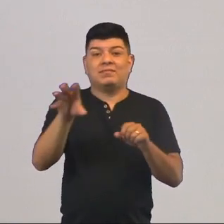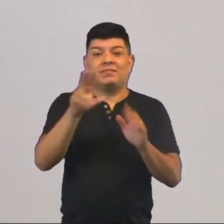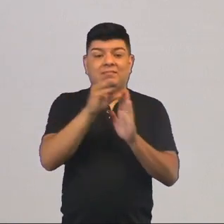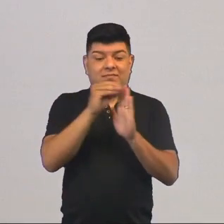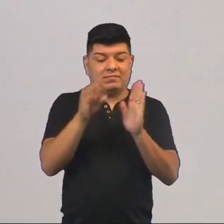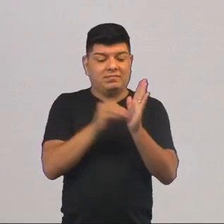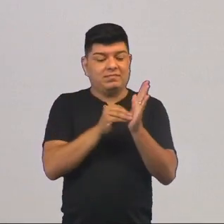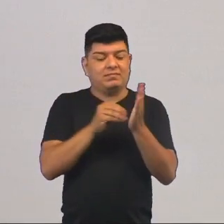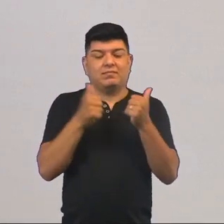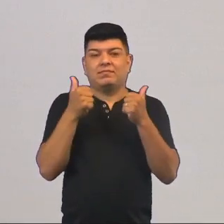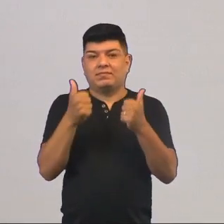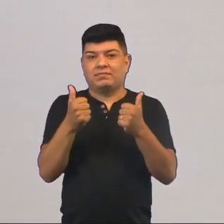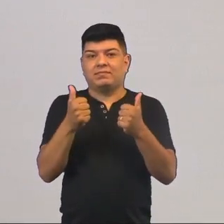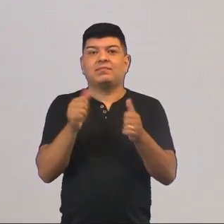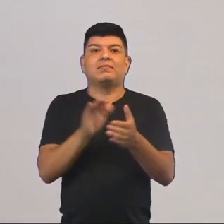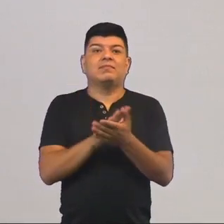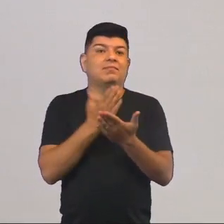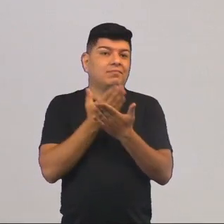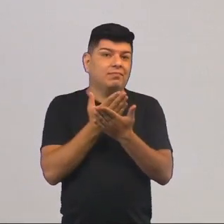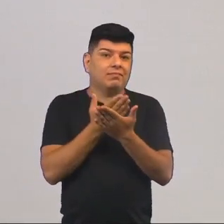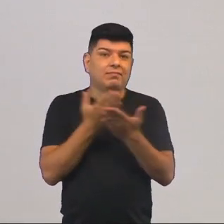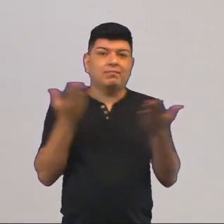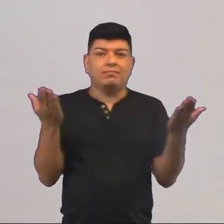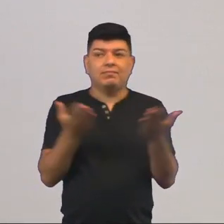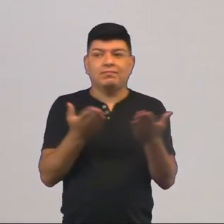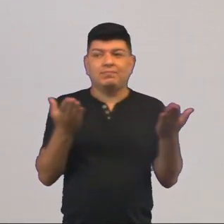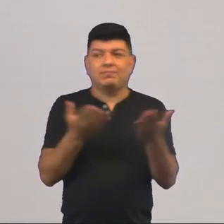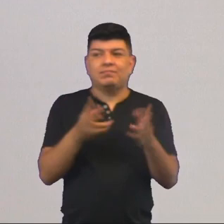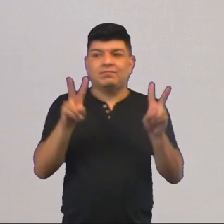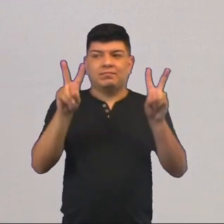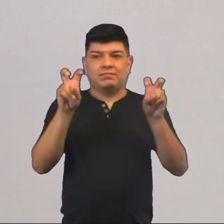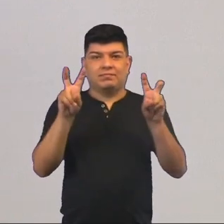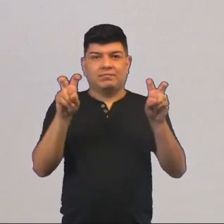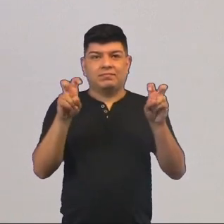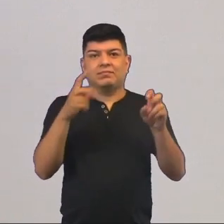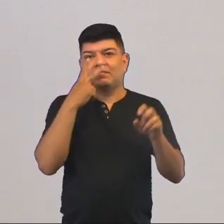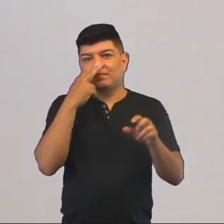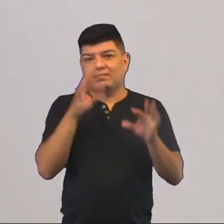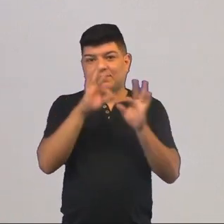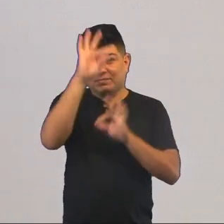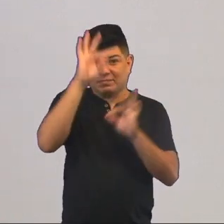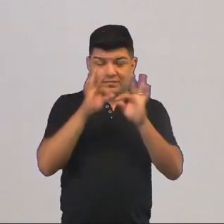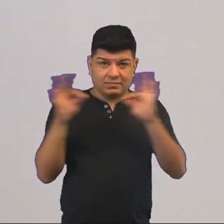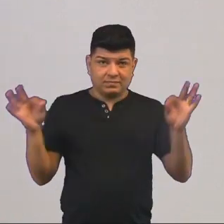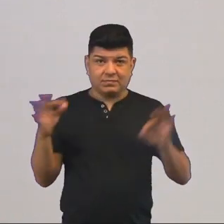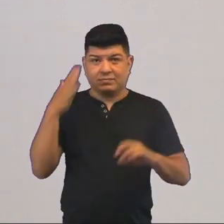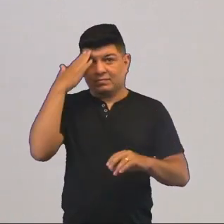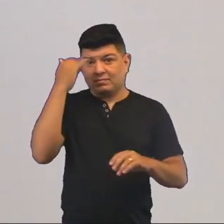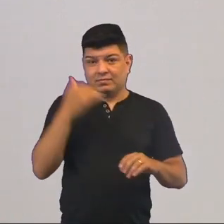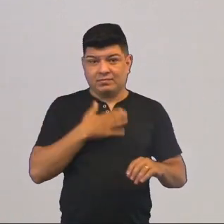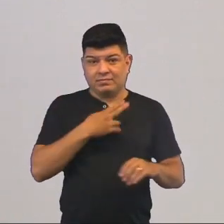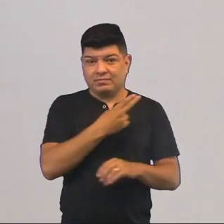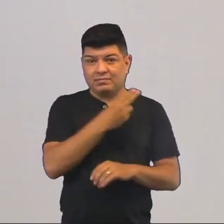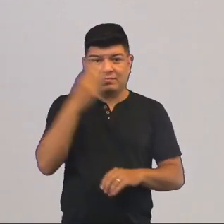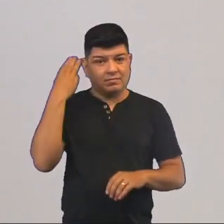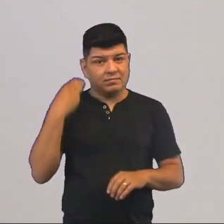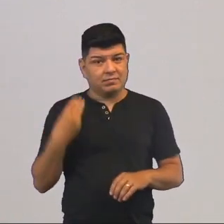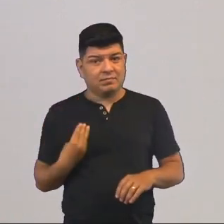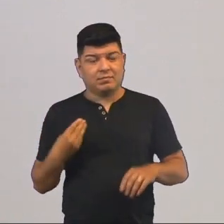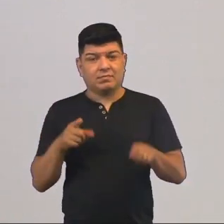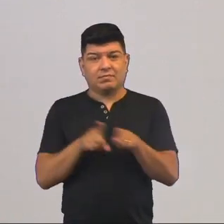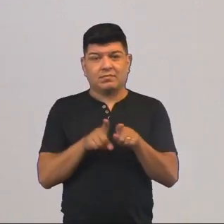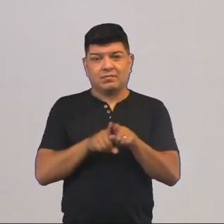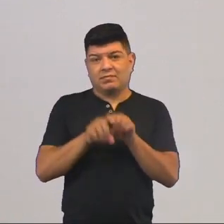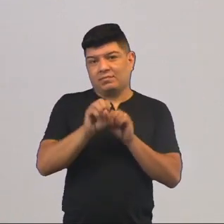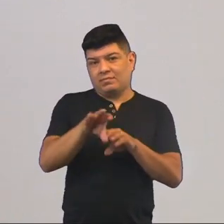conteúdo. Nós iremos trabalhar na aula de hoje, teorias demográficas, como você já sabe, eu sou a professora Miriam Lira